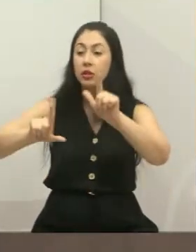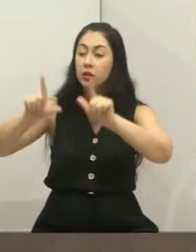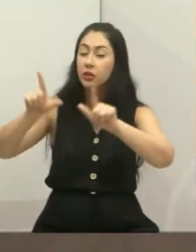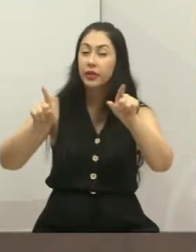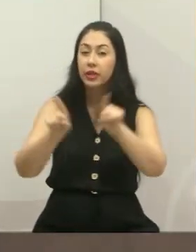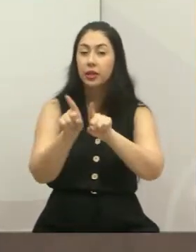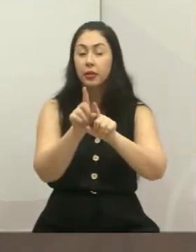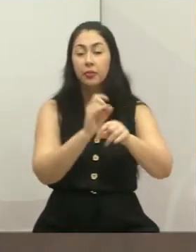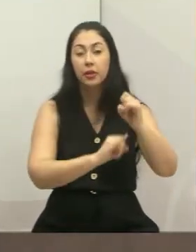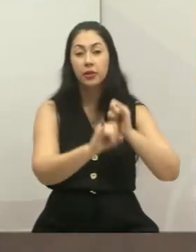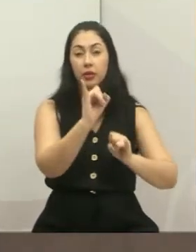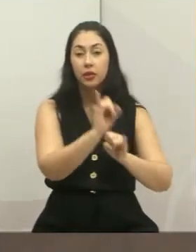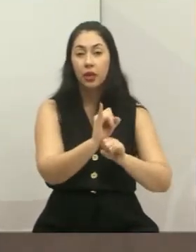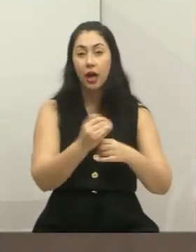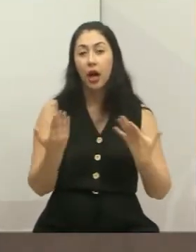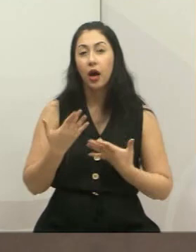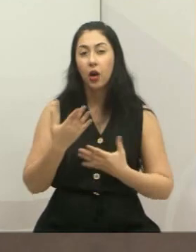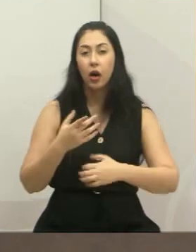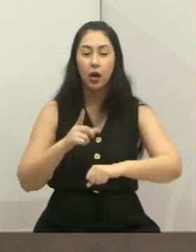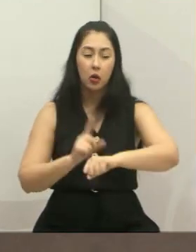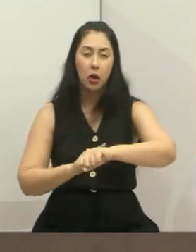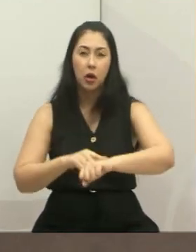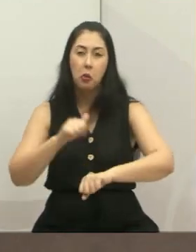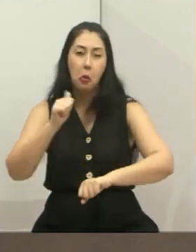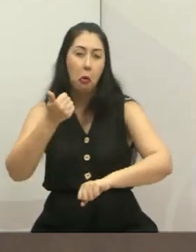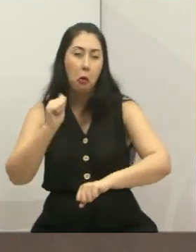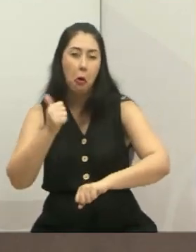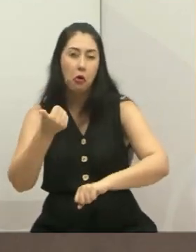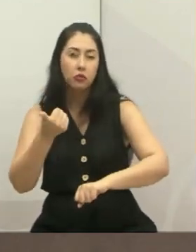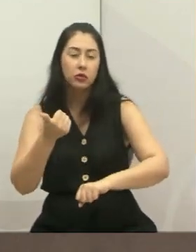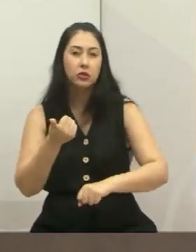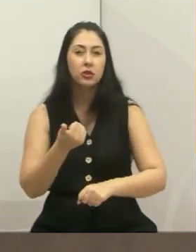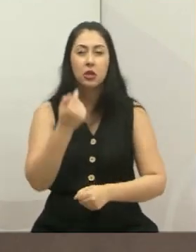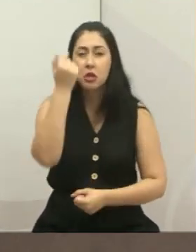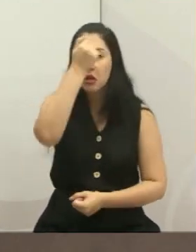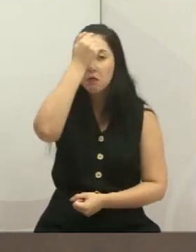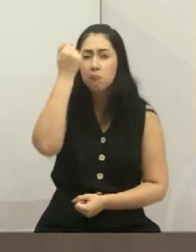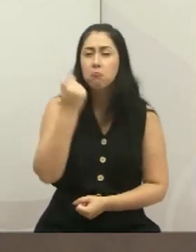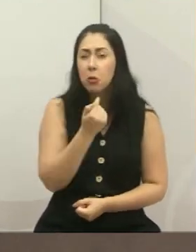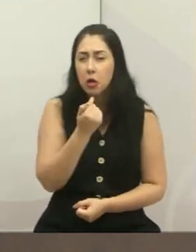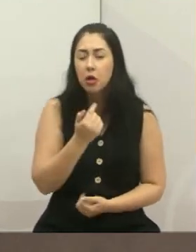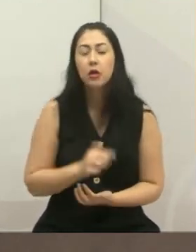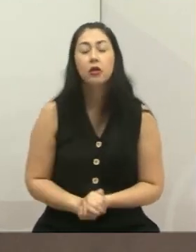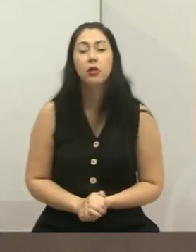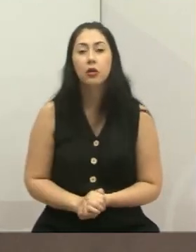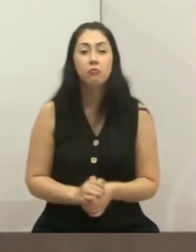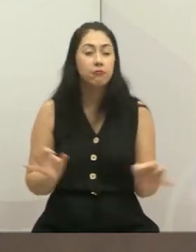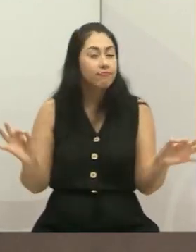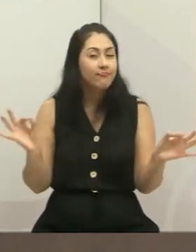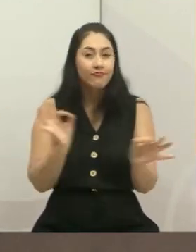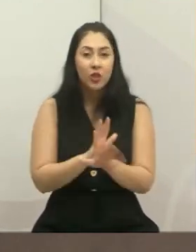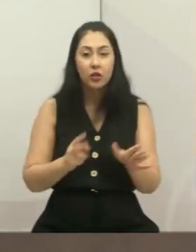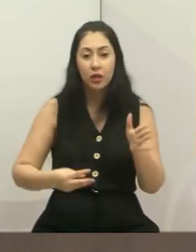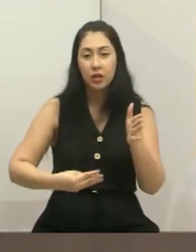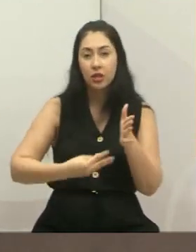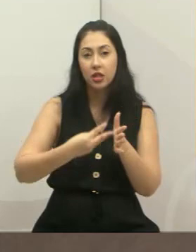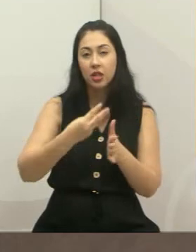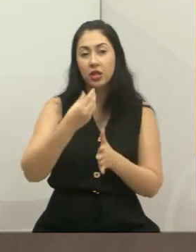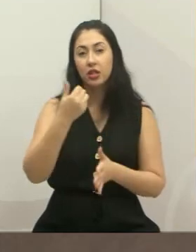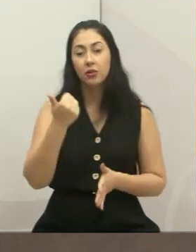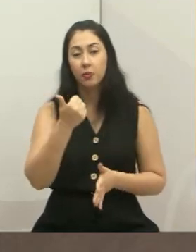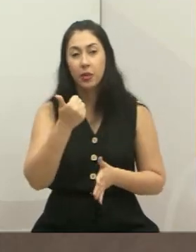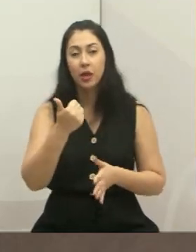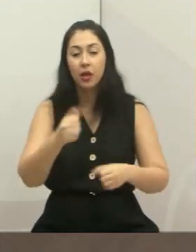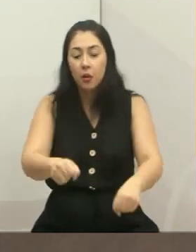Câmara e pela internet, às 11 horas e 31 minutos, declaro encerrada a 31ª